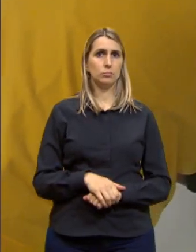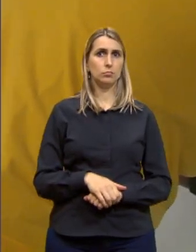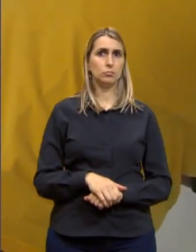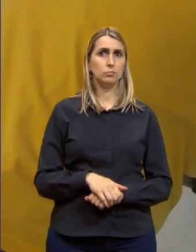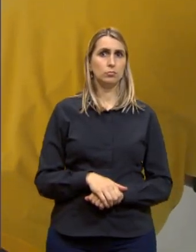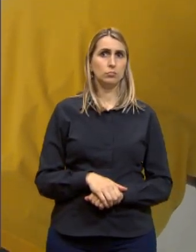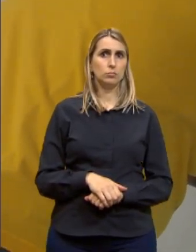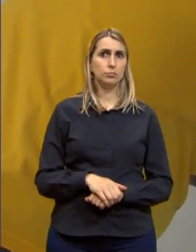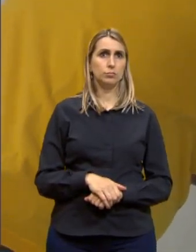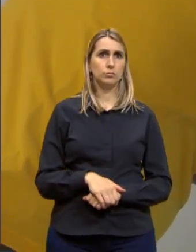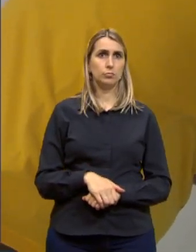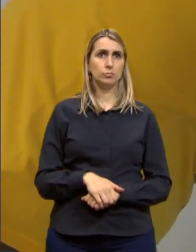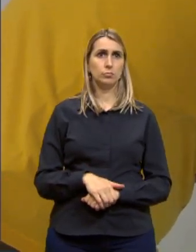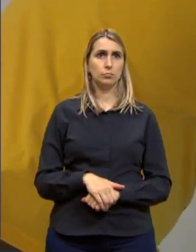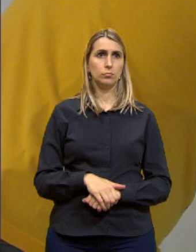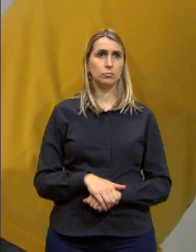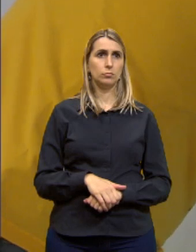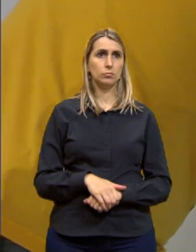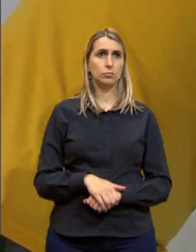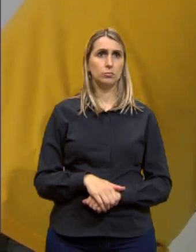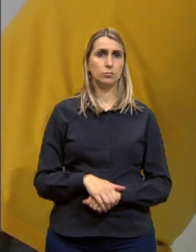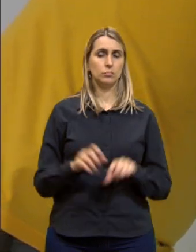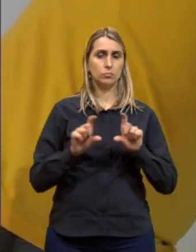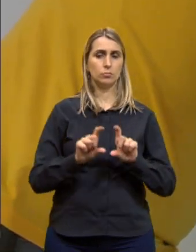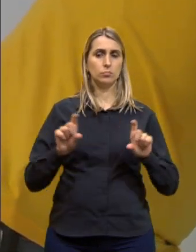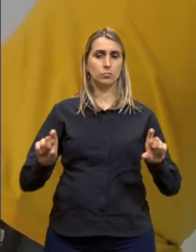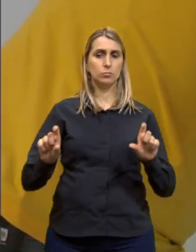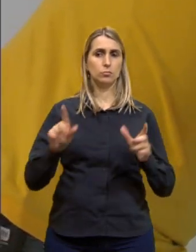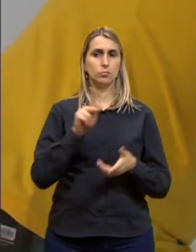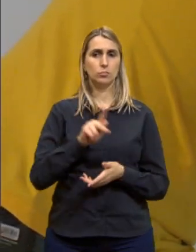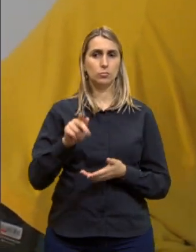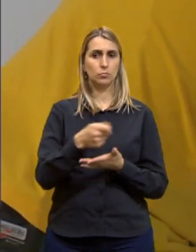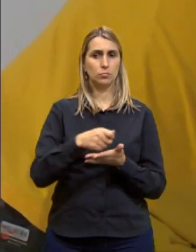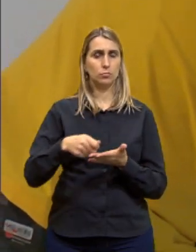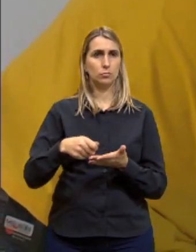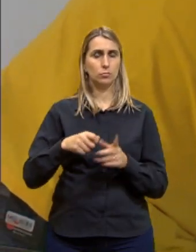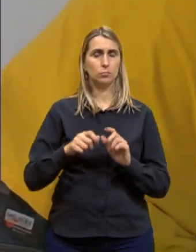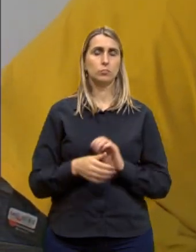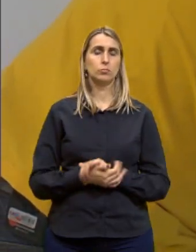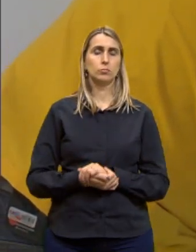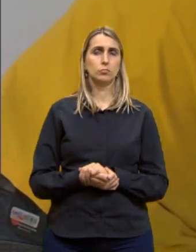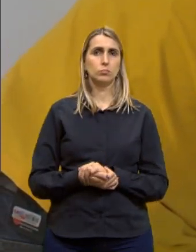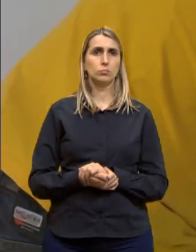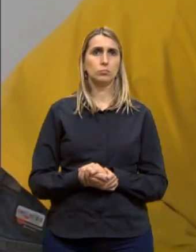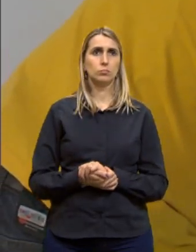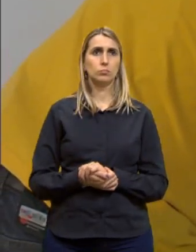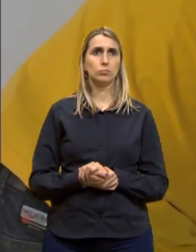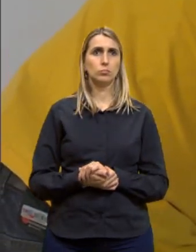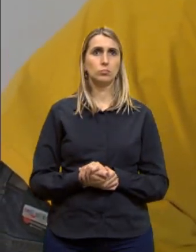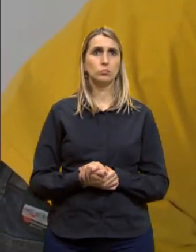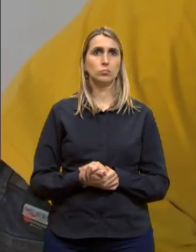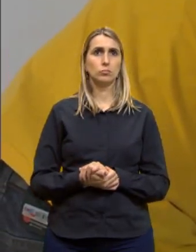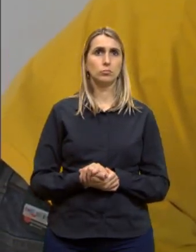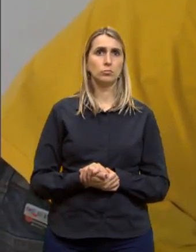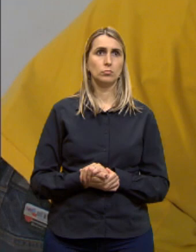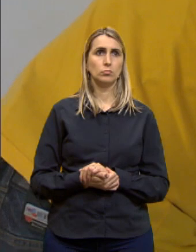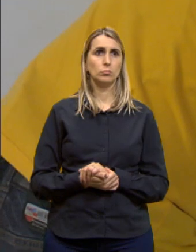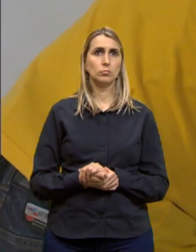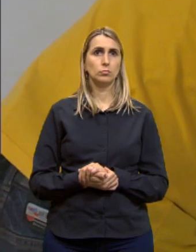Como resolver o problema, tá?